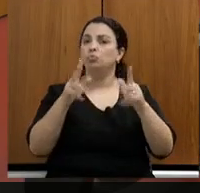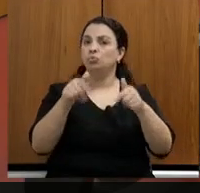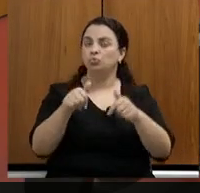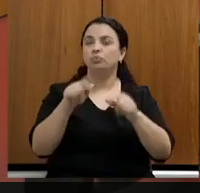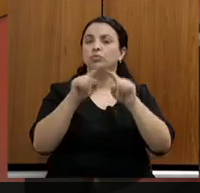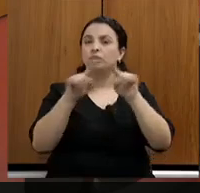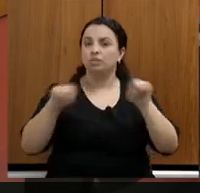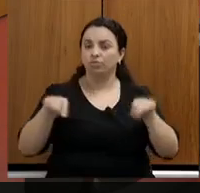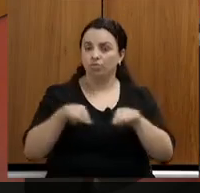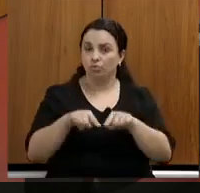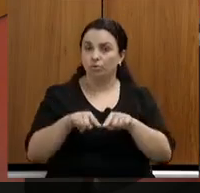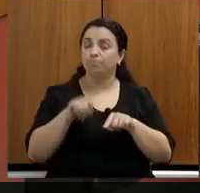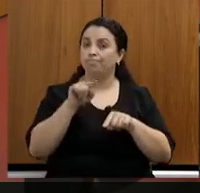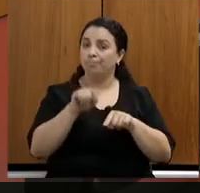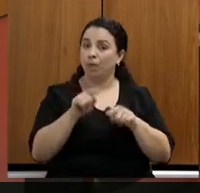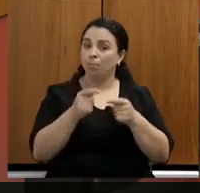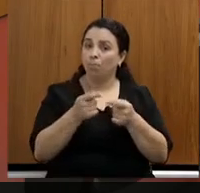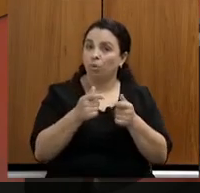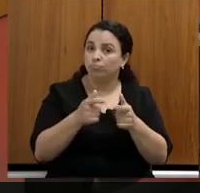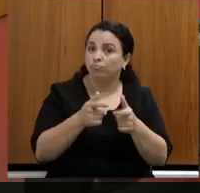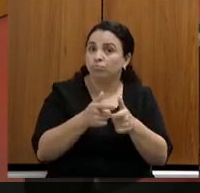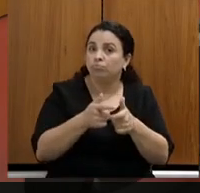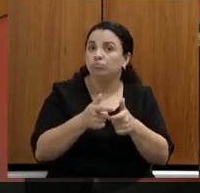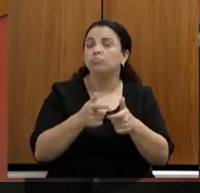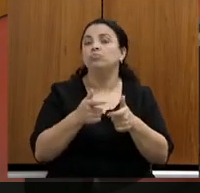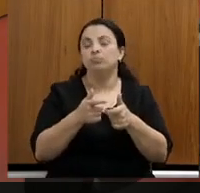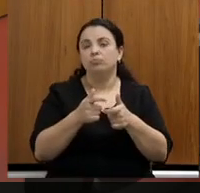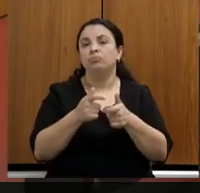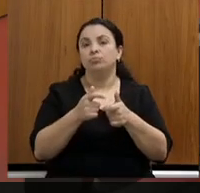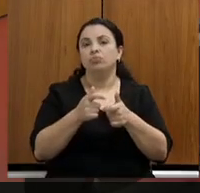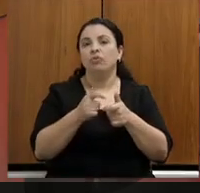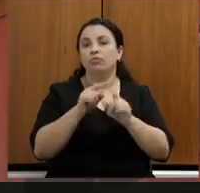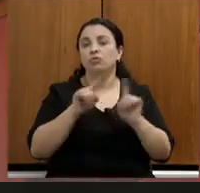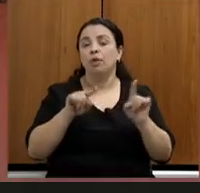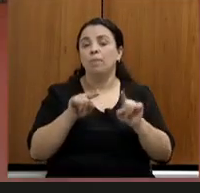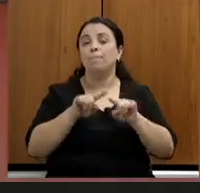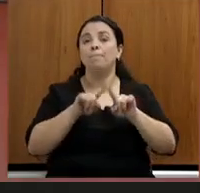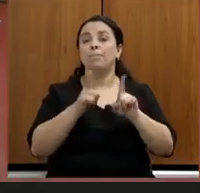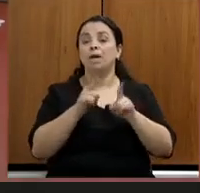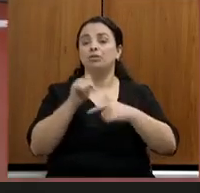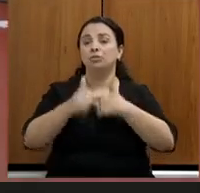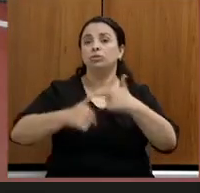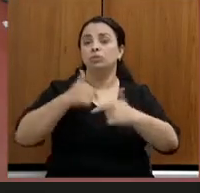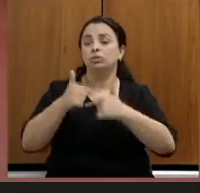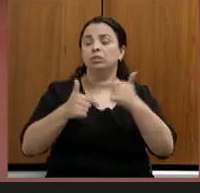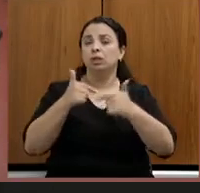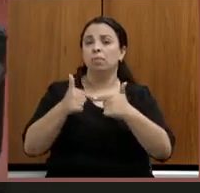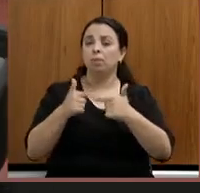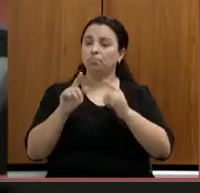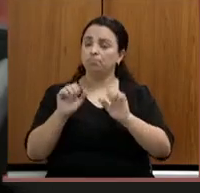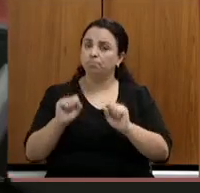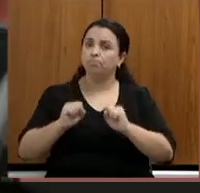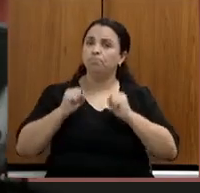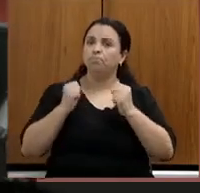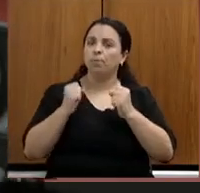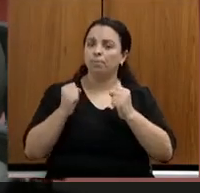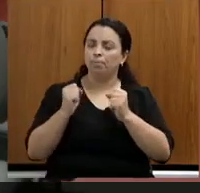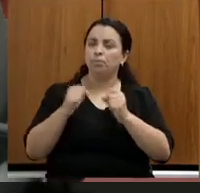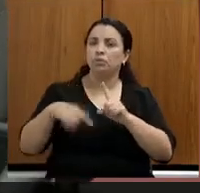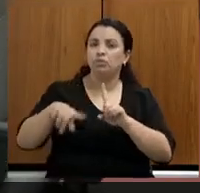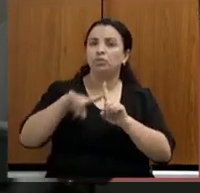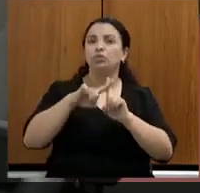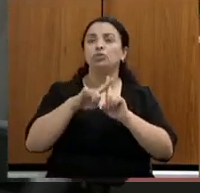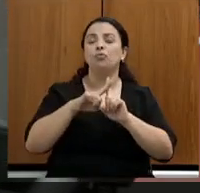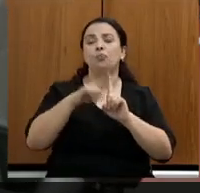Um número pequeno de servidores que traz um resultado significativo para todas as outras pastas do SISEMA. Eu fico,